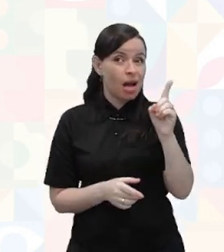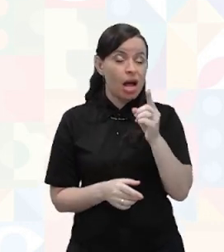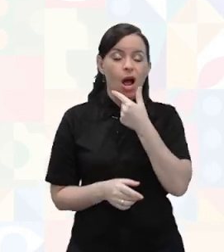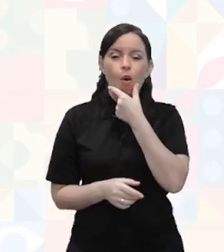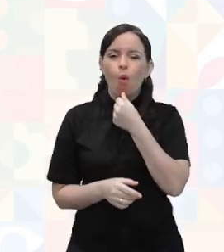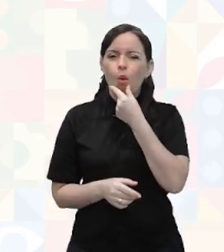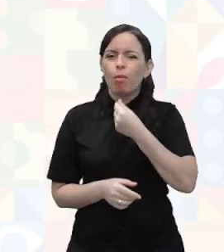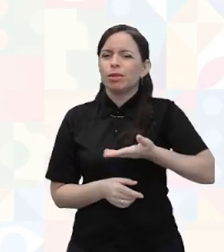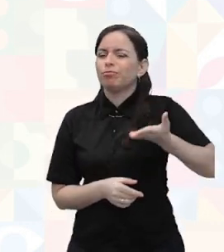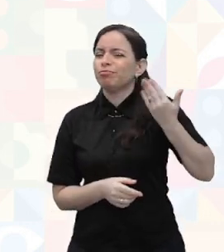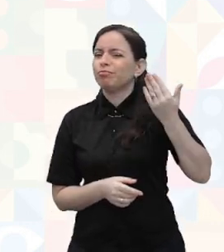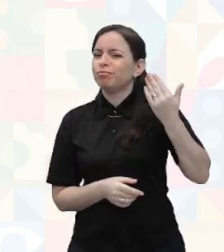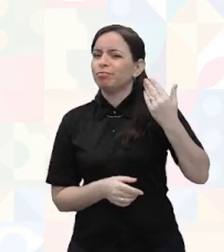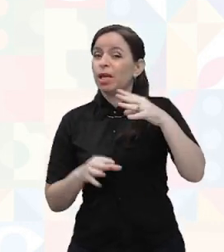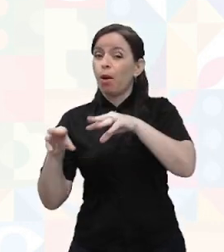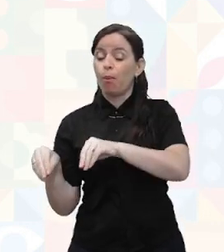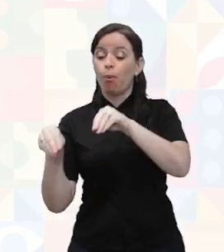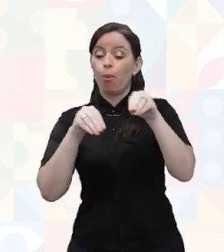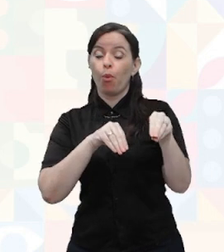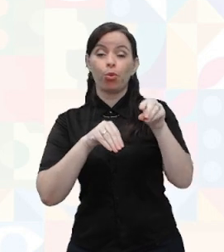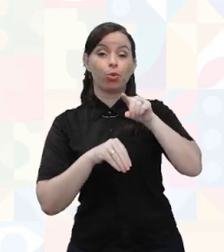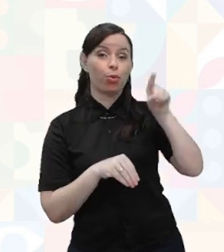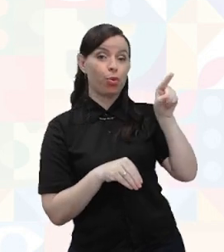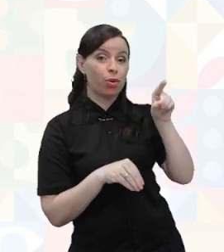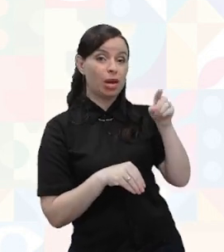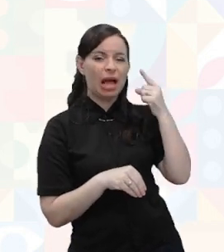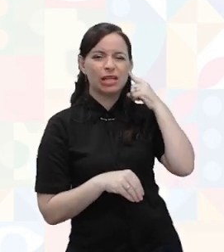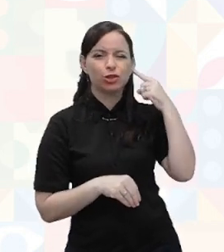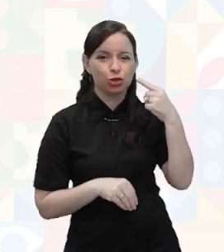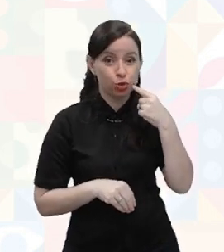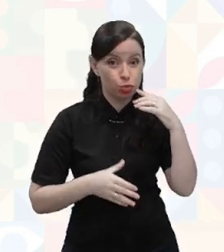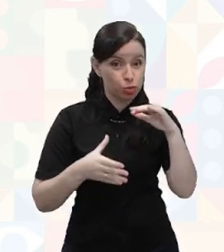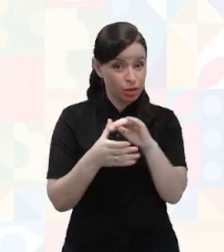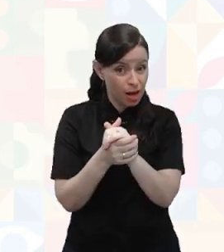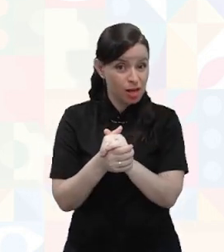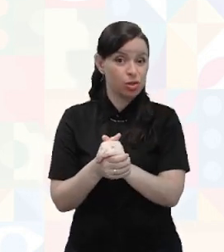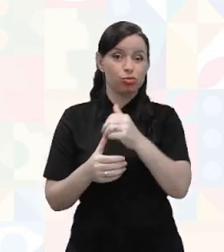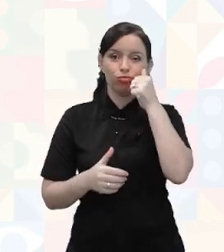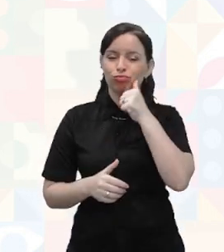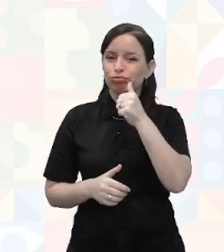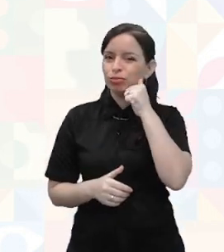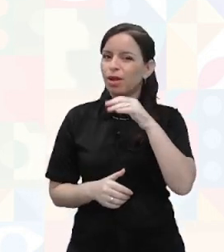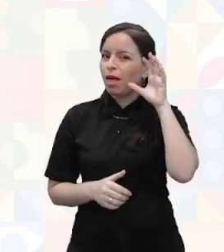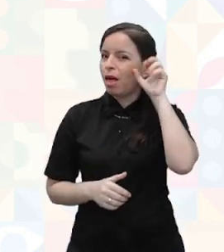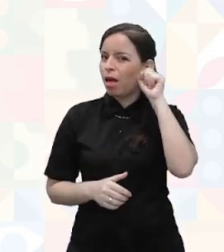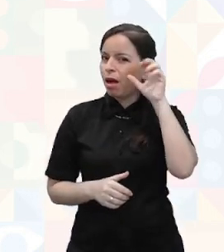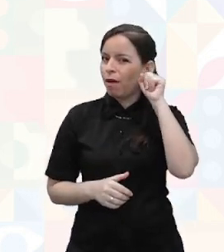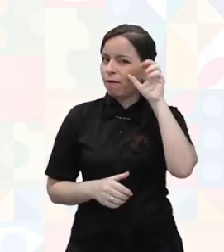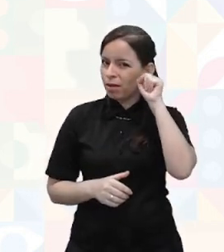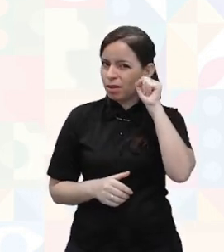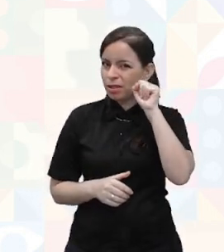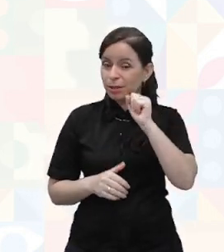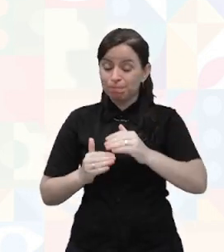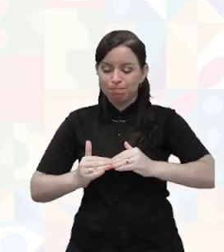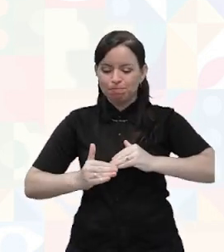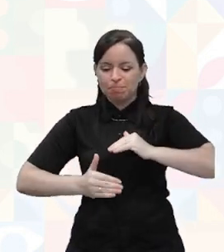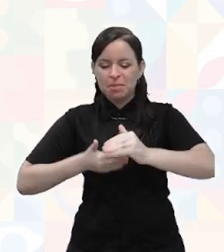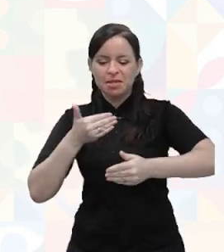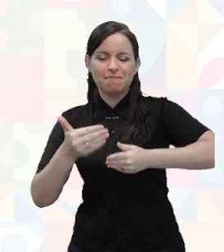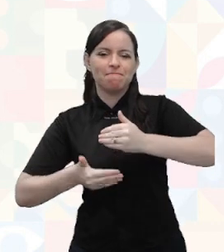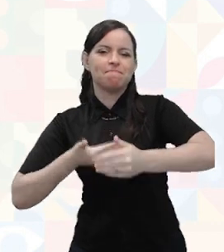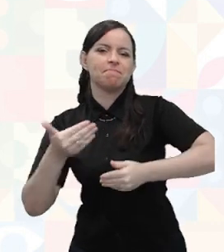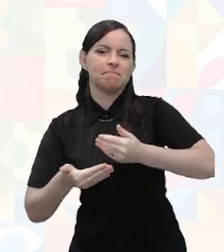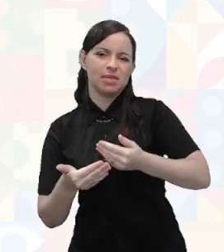ele era surdo, casou com um ouvinte e transmitiu a surdez de maneira genética. A situação foi tão interessante,